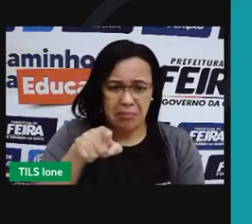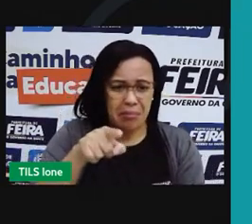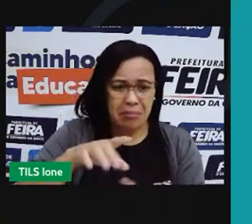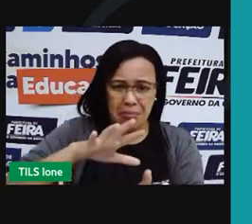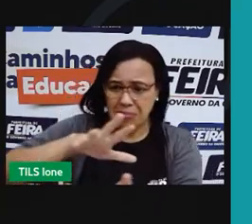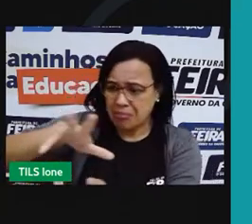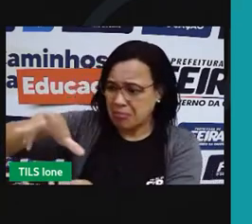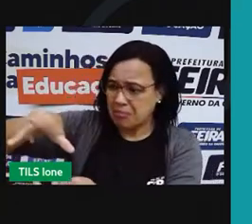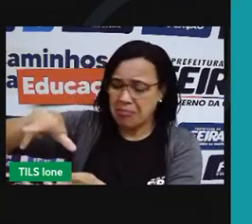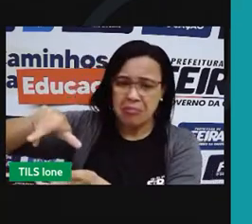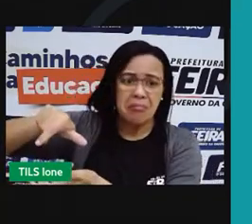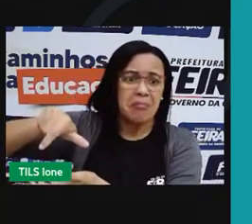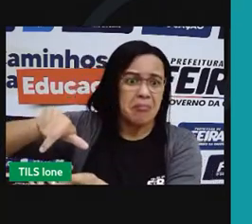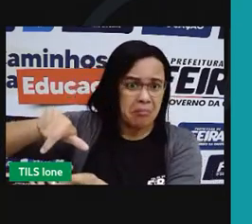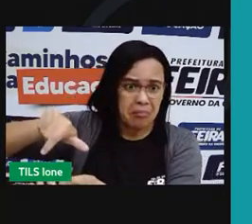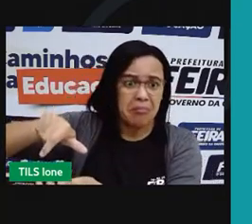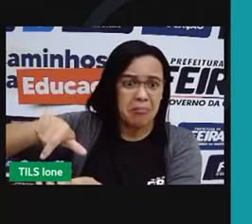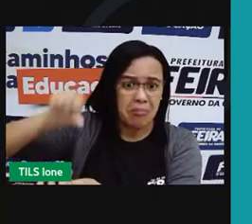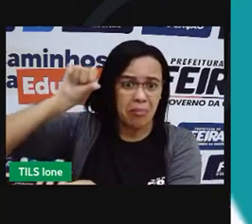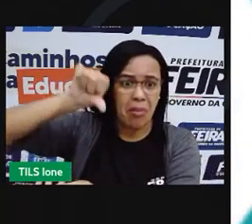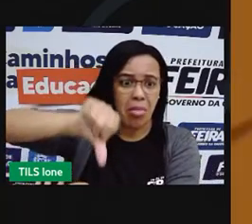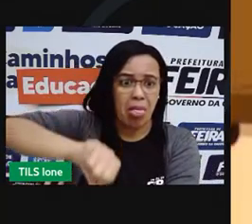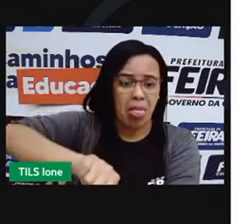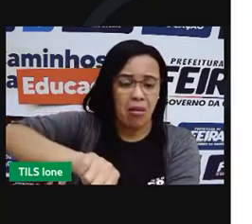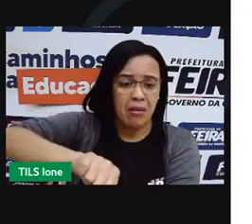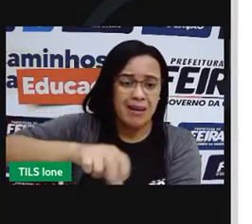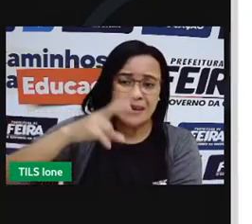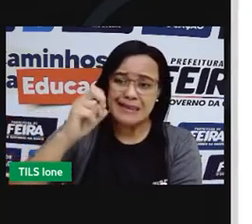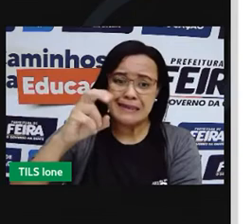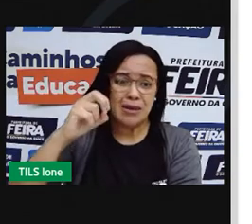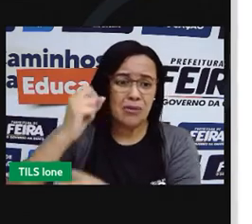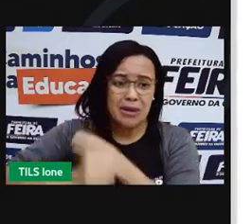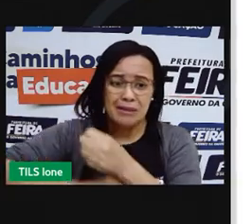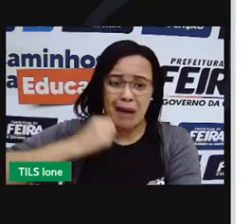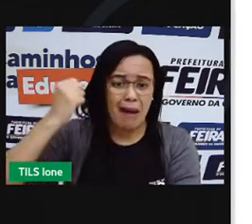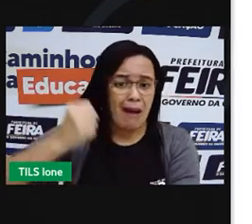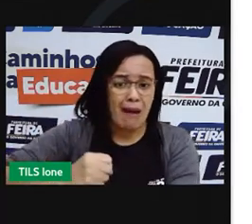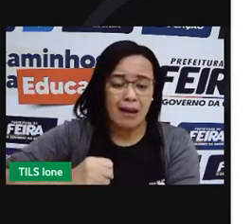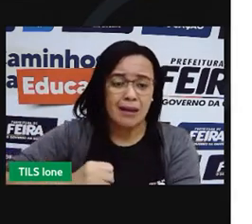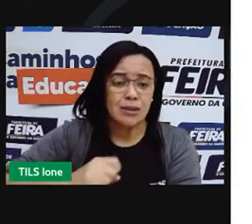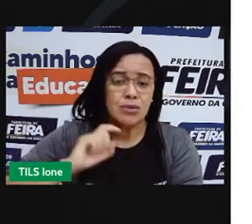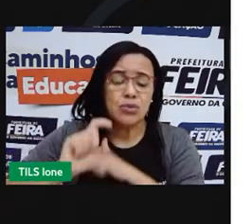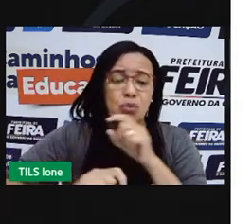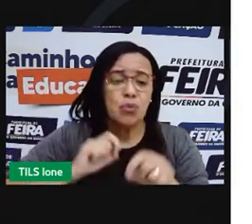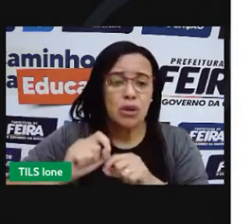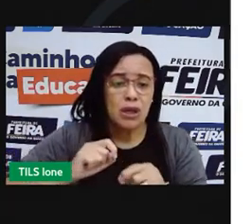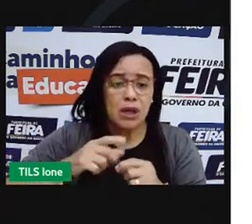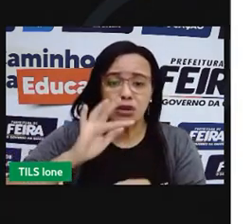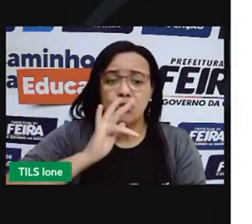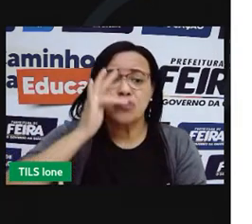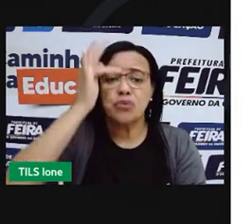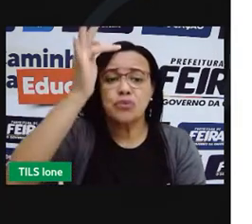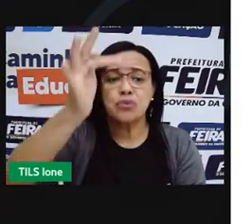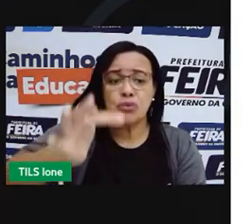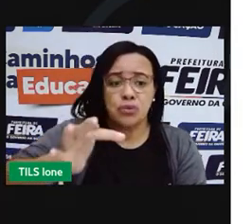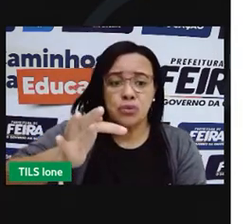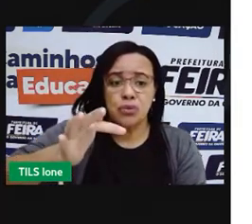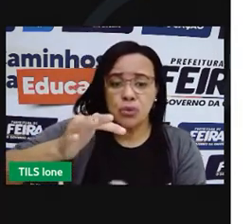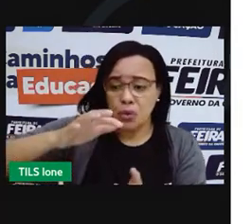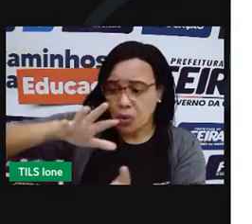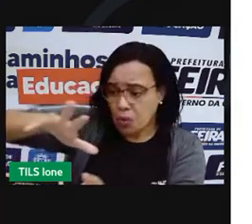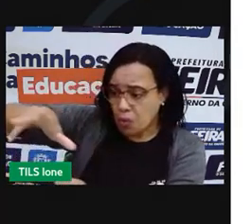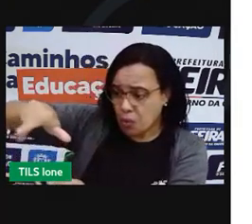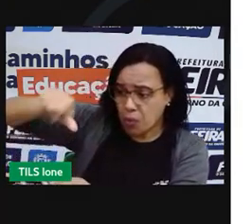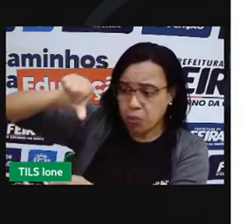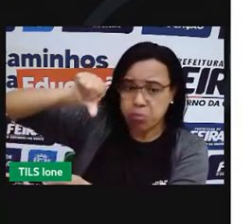planetas Terra para suprir nossas necessidades básicas. Assim, ficou claro para o Bruno que todos deveriam consumir com mais